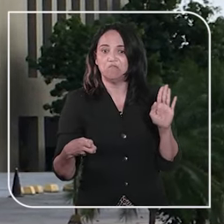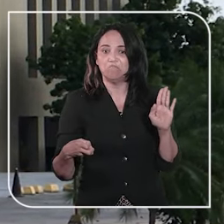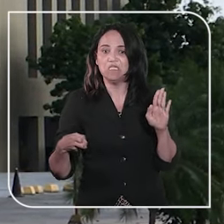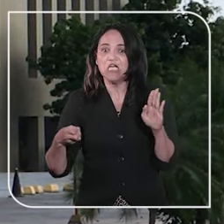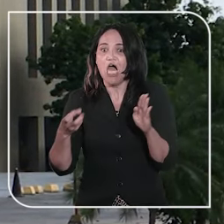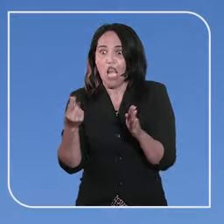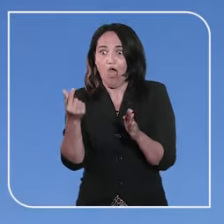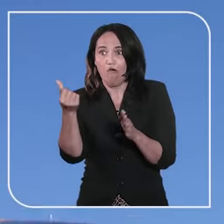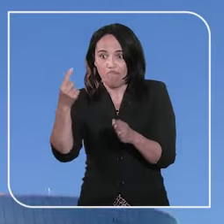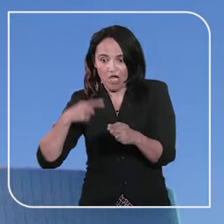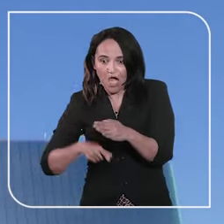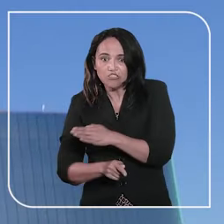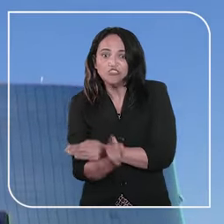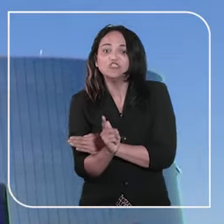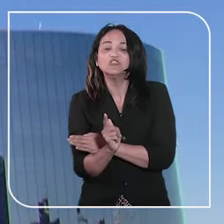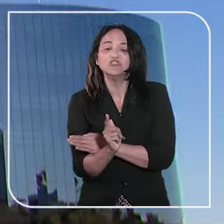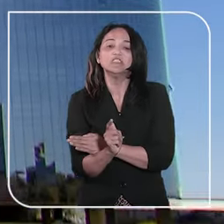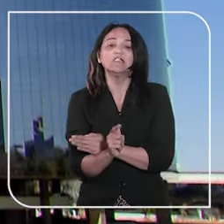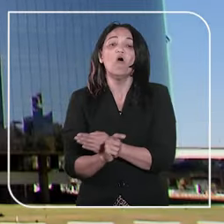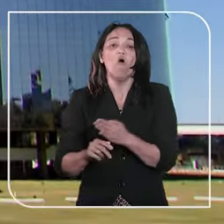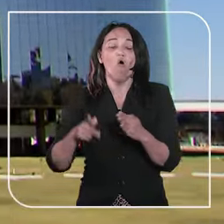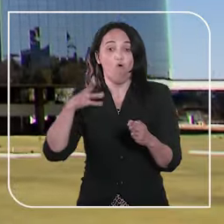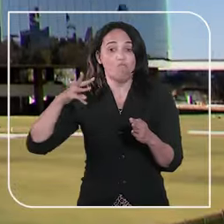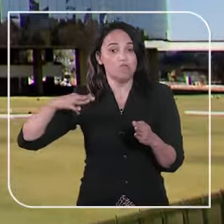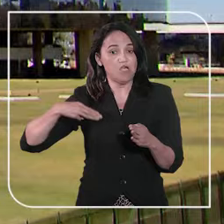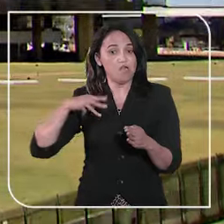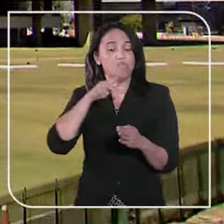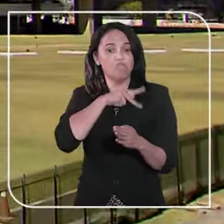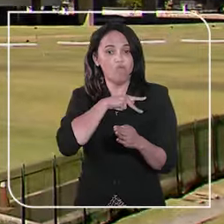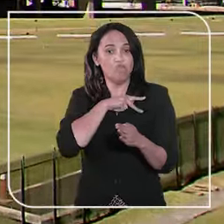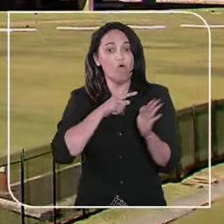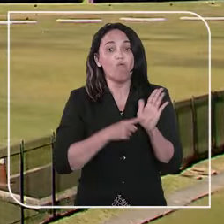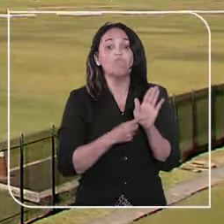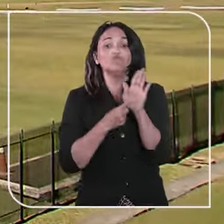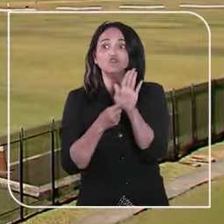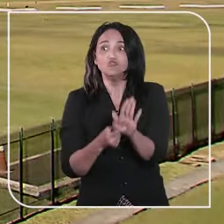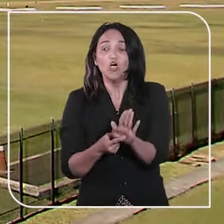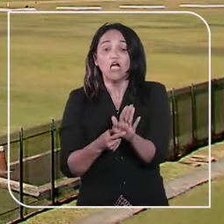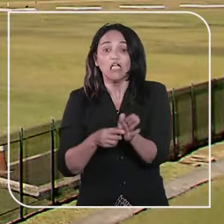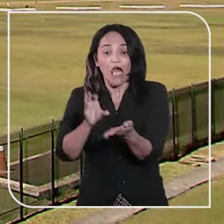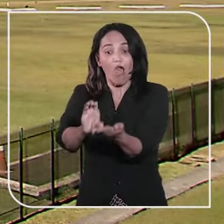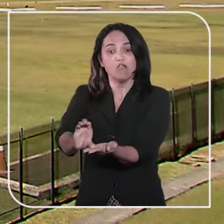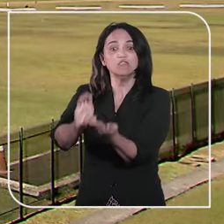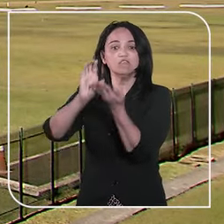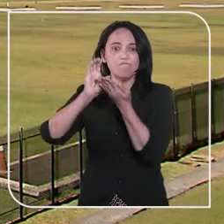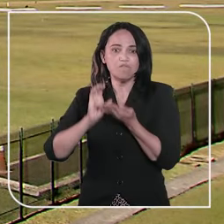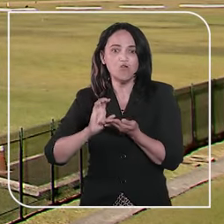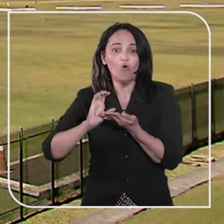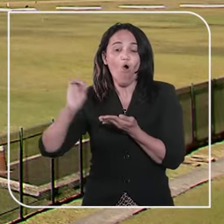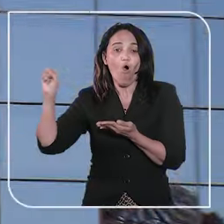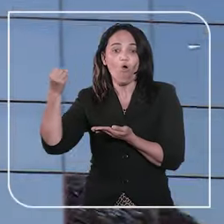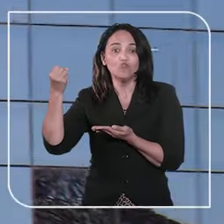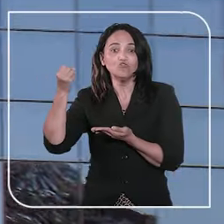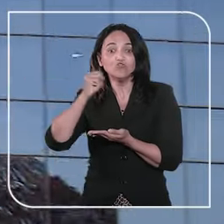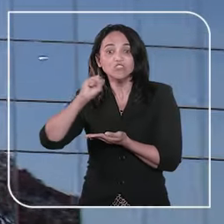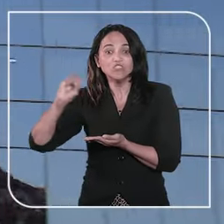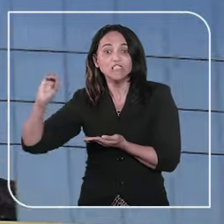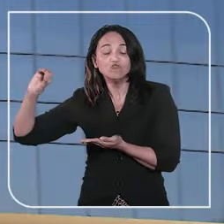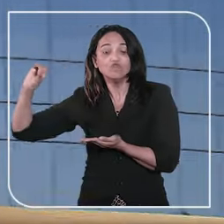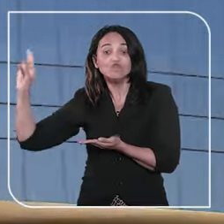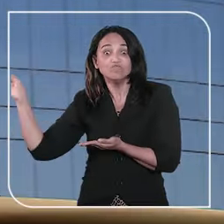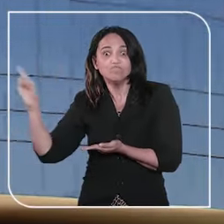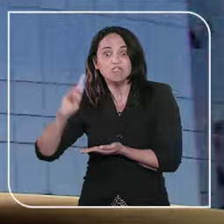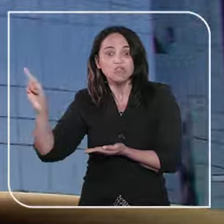lavagem de dinheiro. O Ministério Público Federal apontou que ela teria recebido propina de R 800 mil para dar